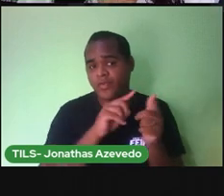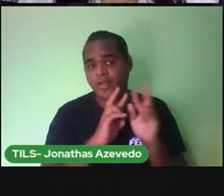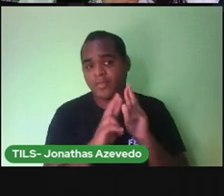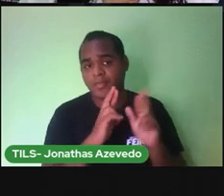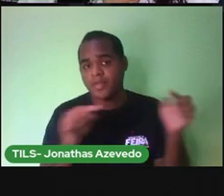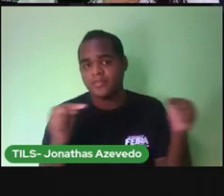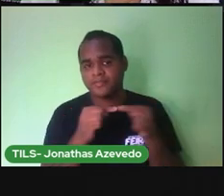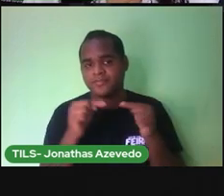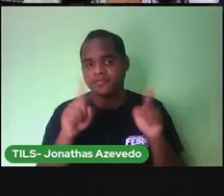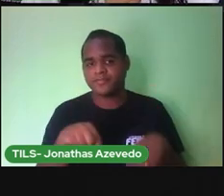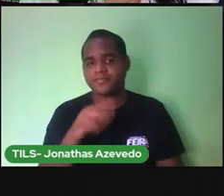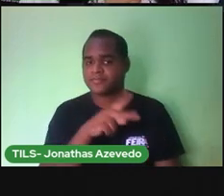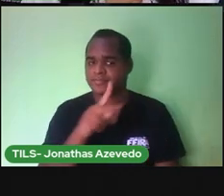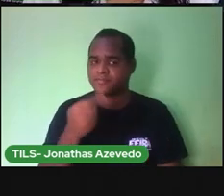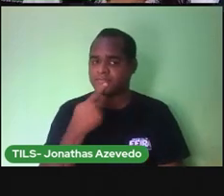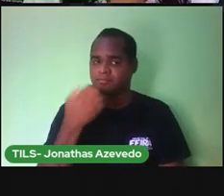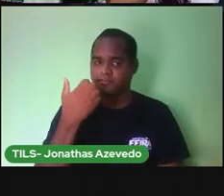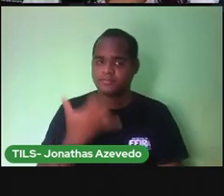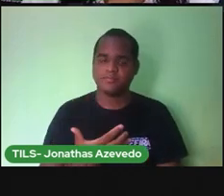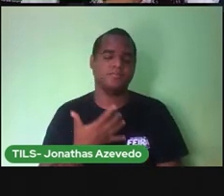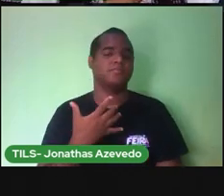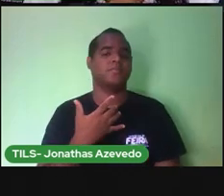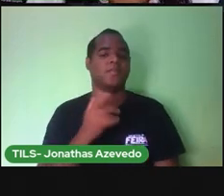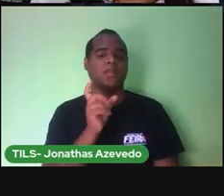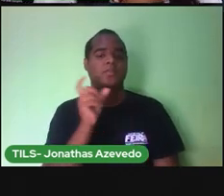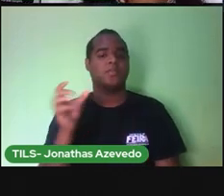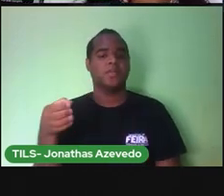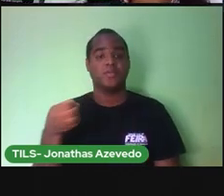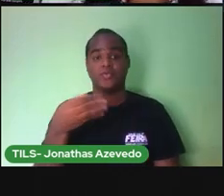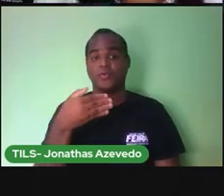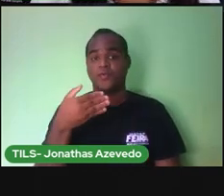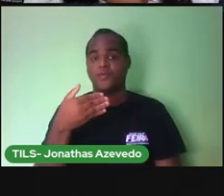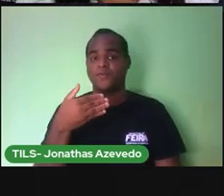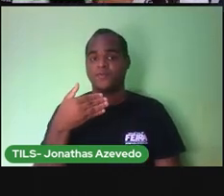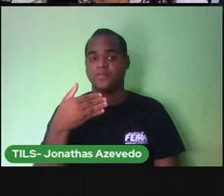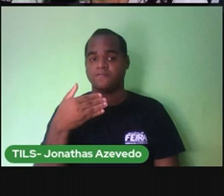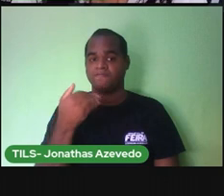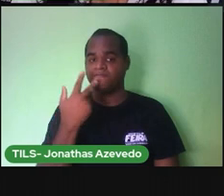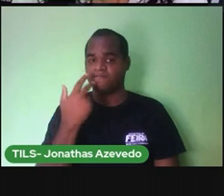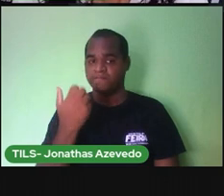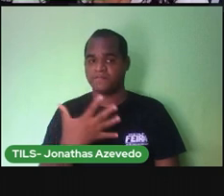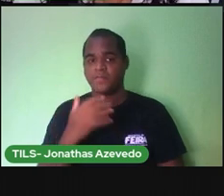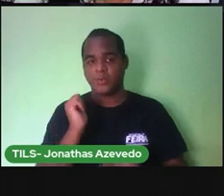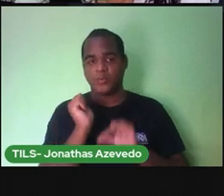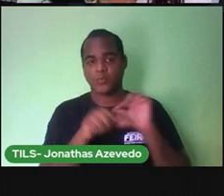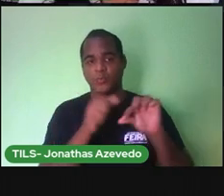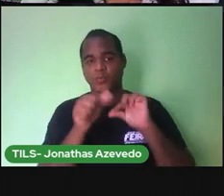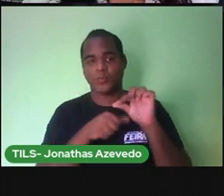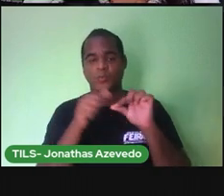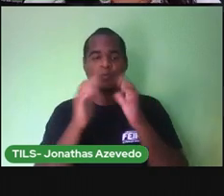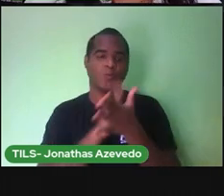você Que podem surgir Palavras novas Mudando apenas A sílaba Inicial